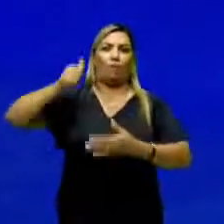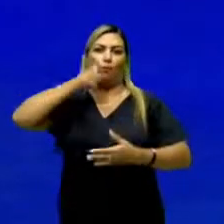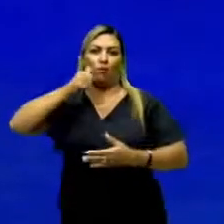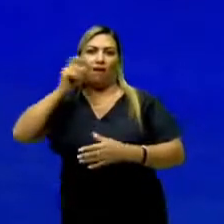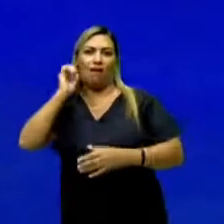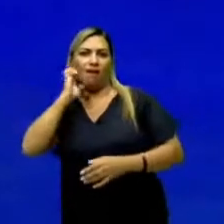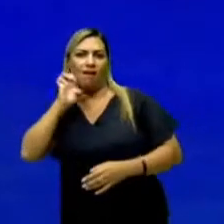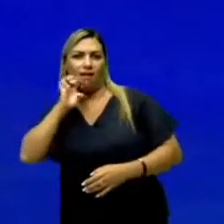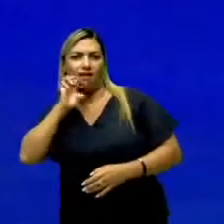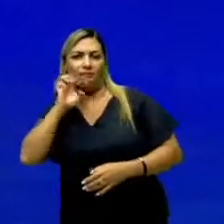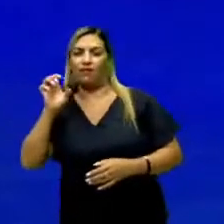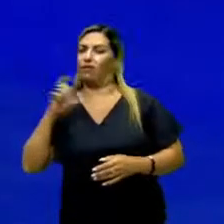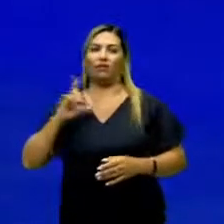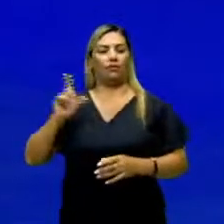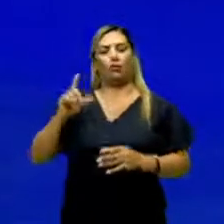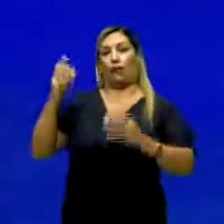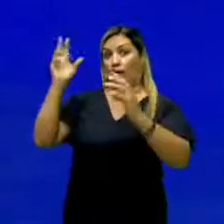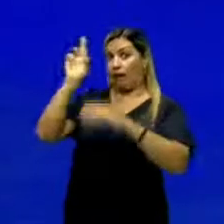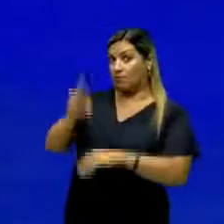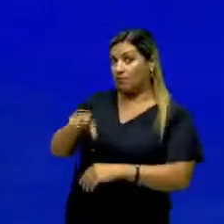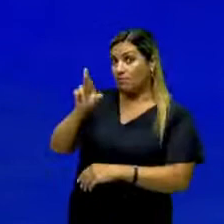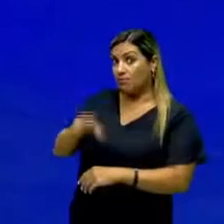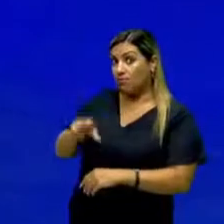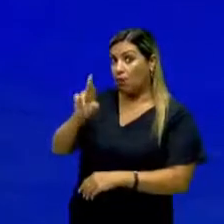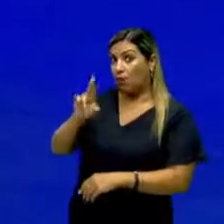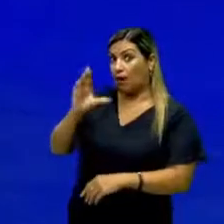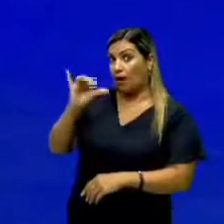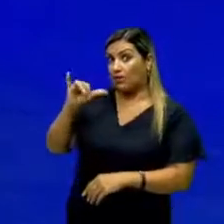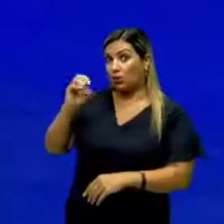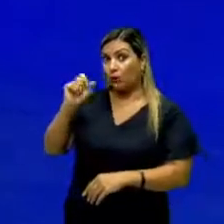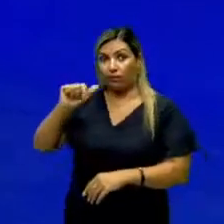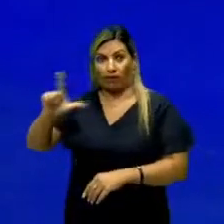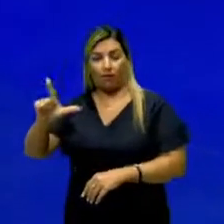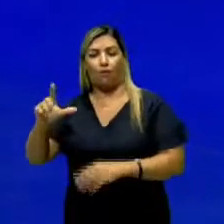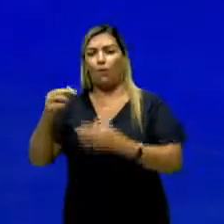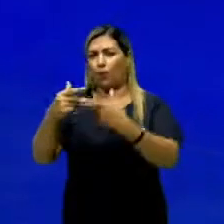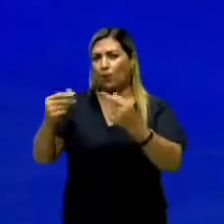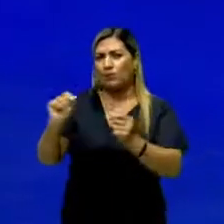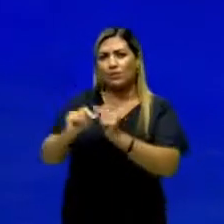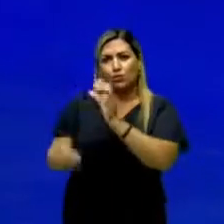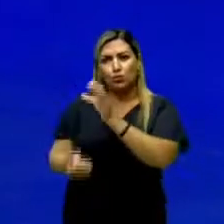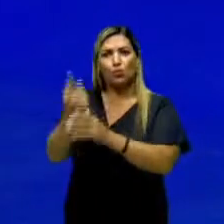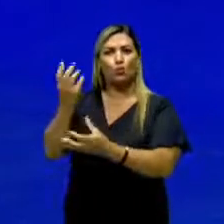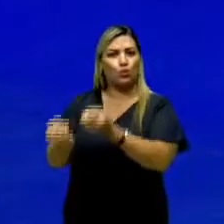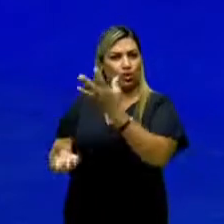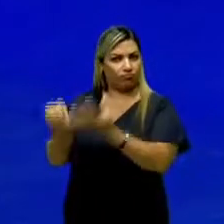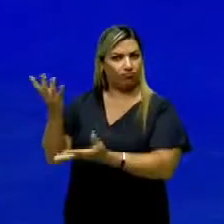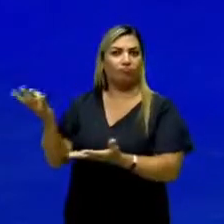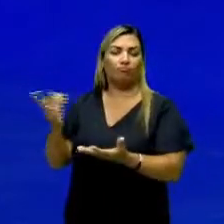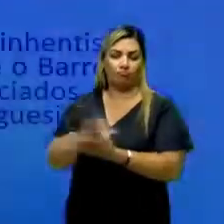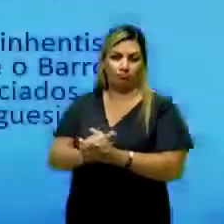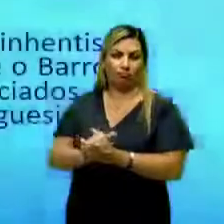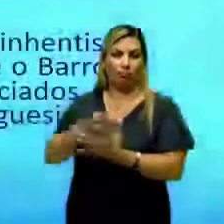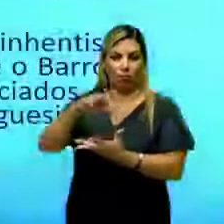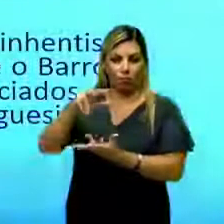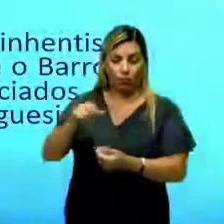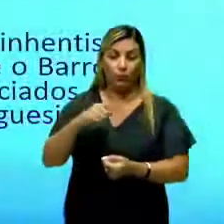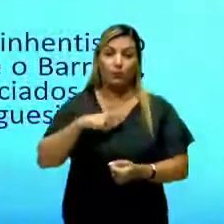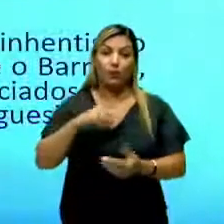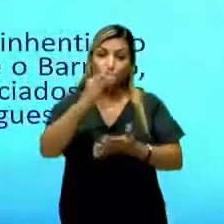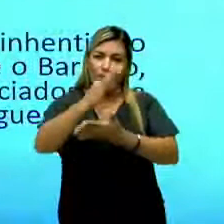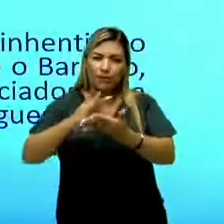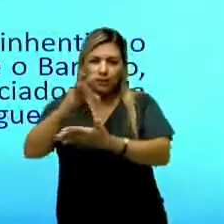resposta racional para saber como as coisas são feitas. Os textos desse